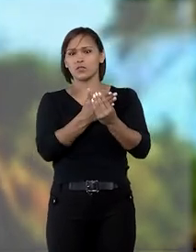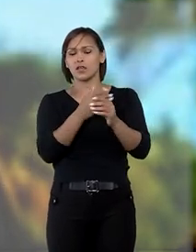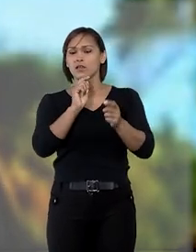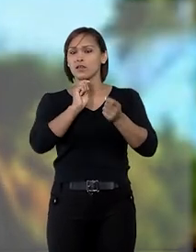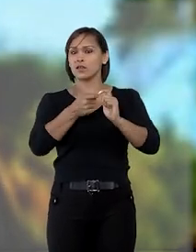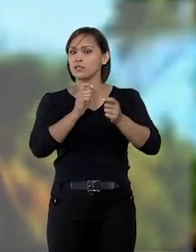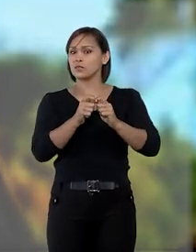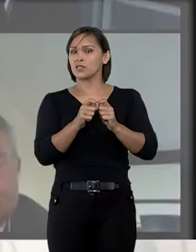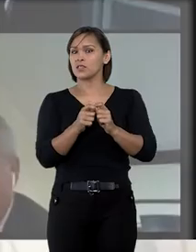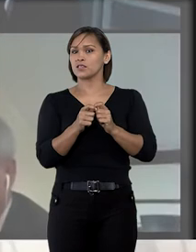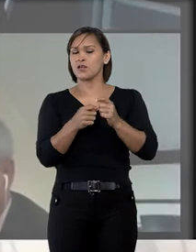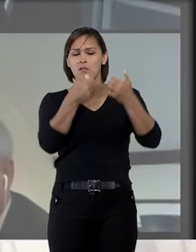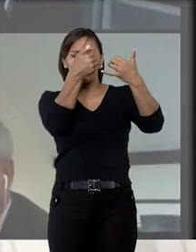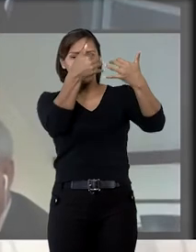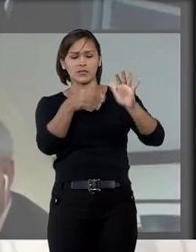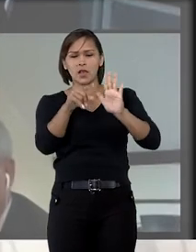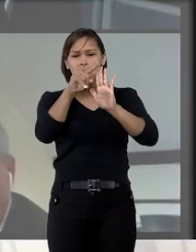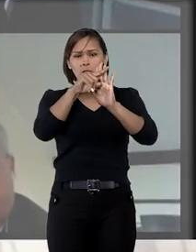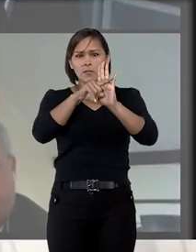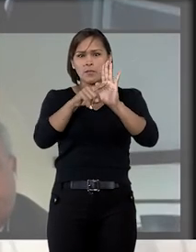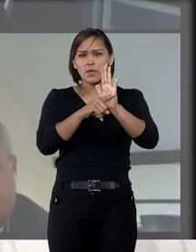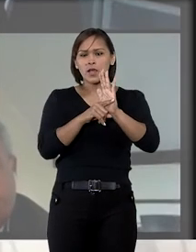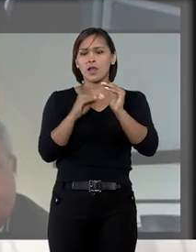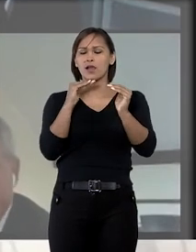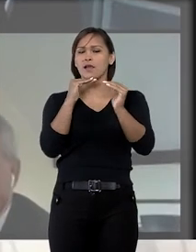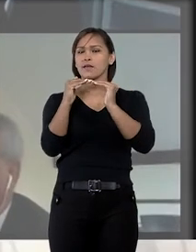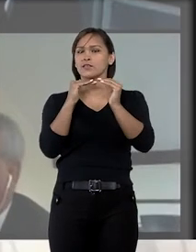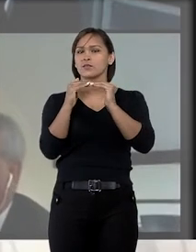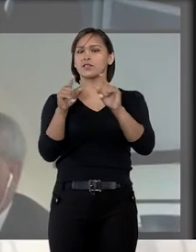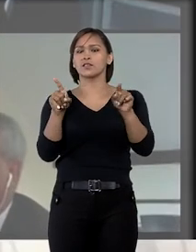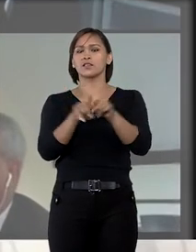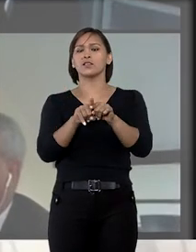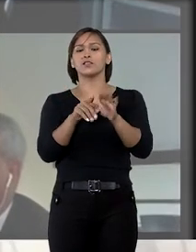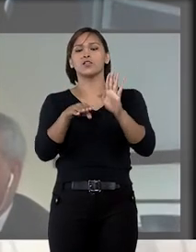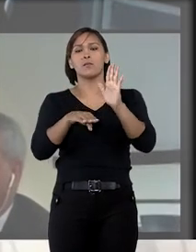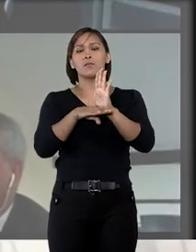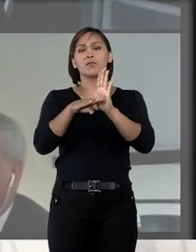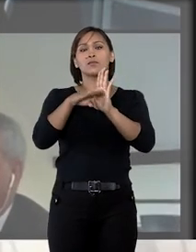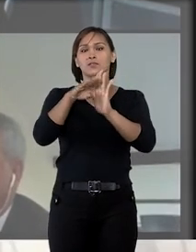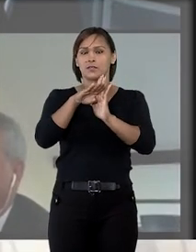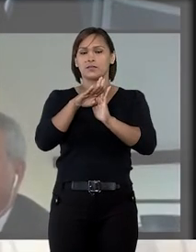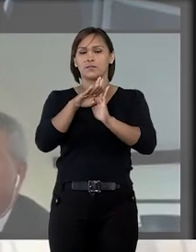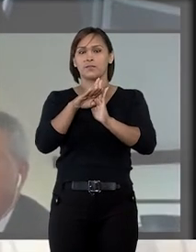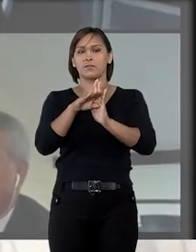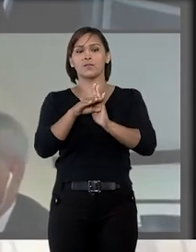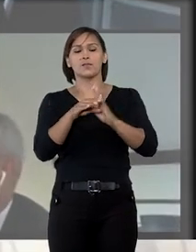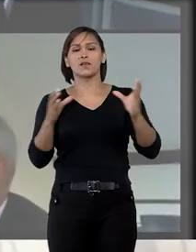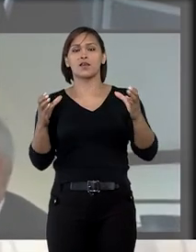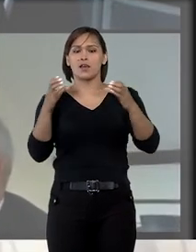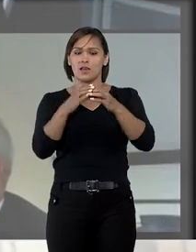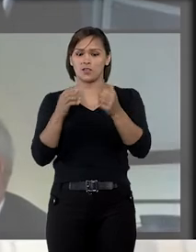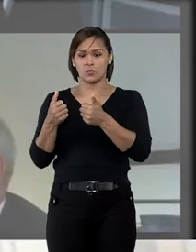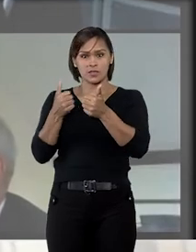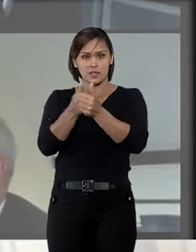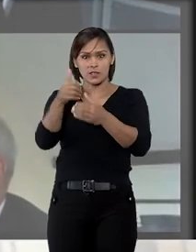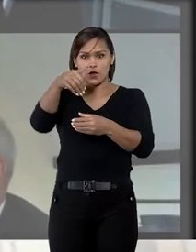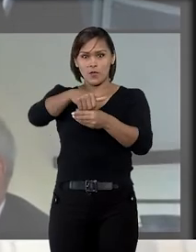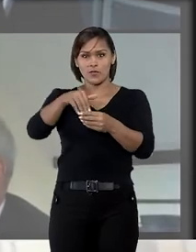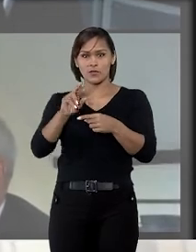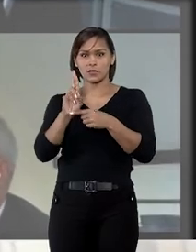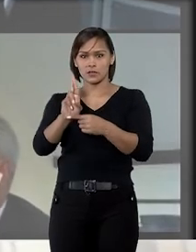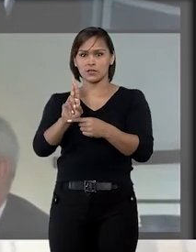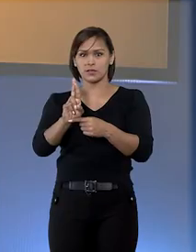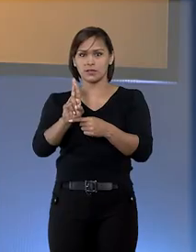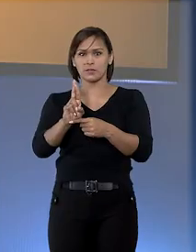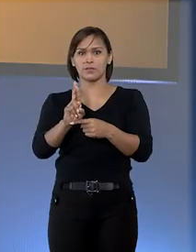que a administração não se pautou pelos princípios da razoabilidade e da proporcionalidade. A turma seguiu o voto do ministro